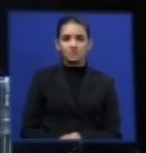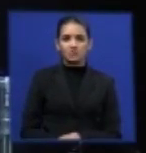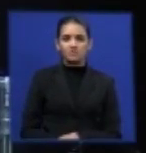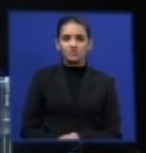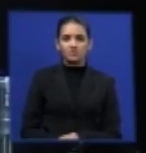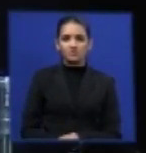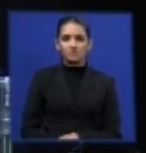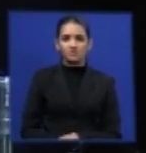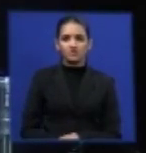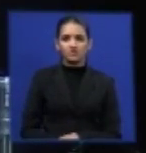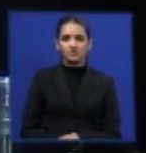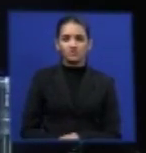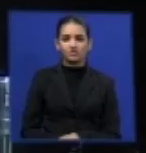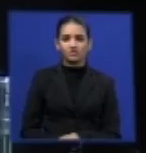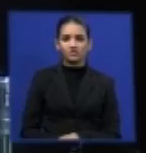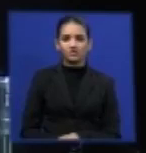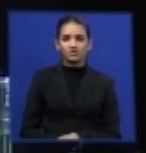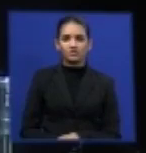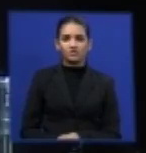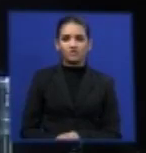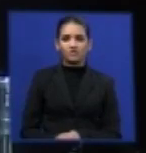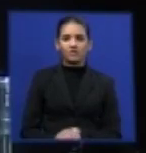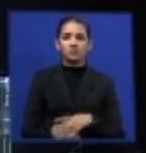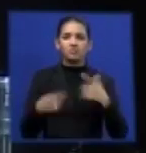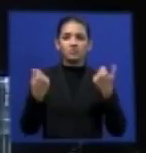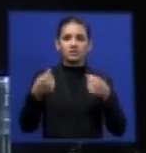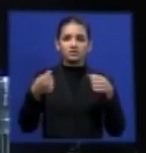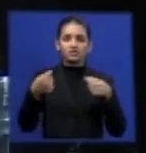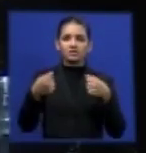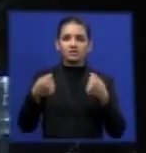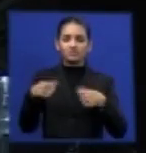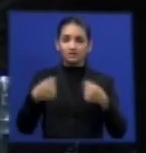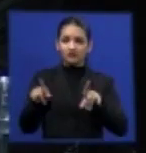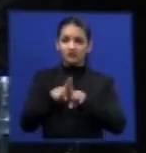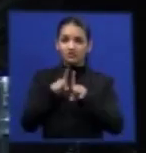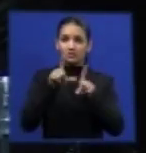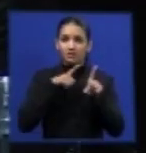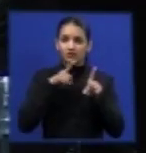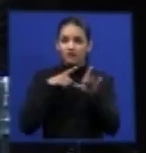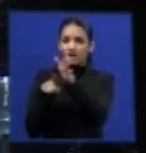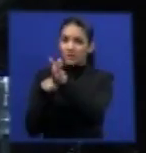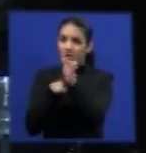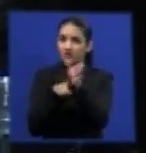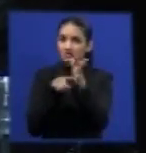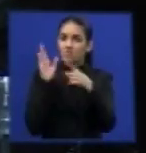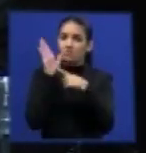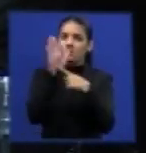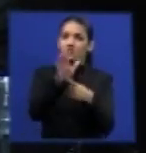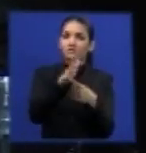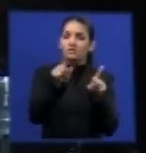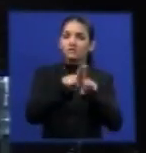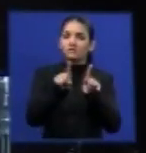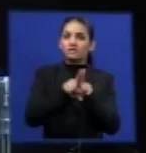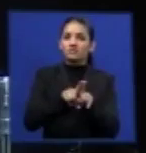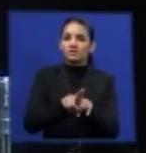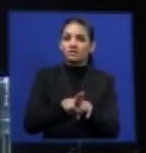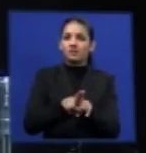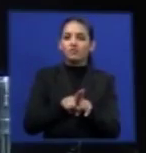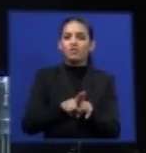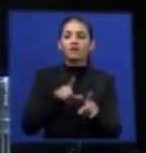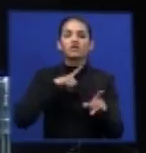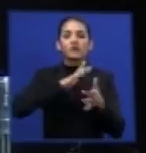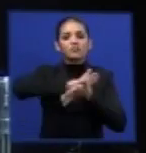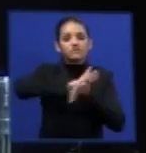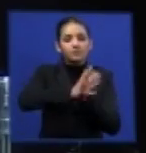tem que presistir nesses números a prévia destruição de pneus.